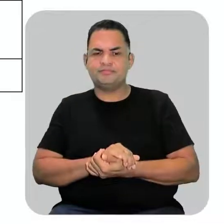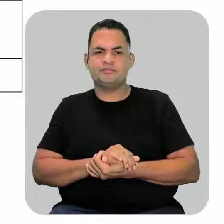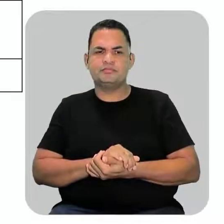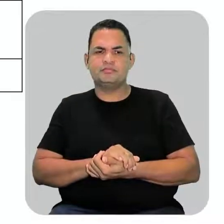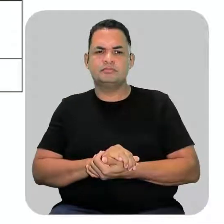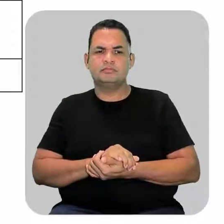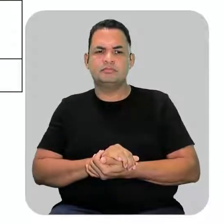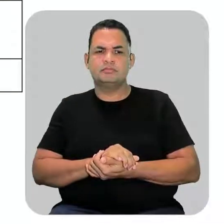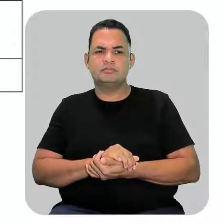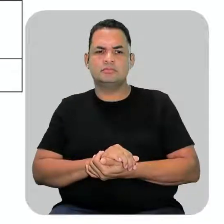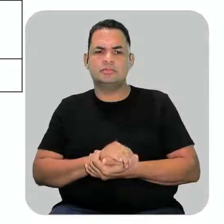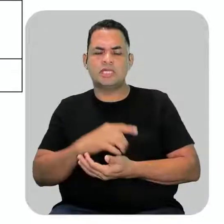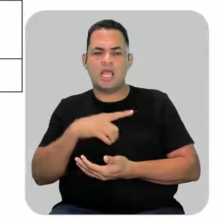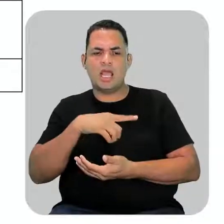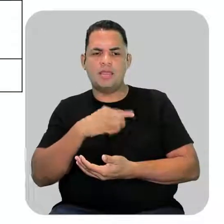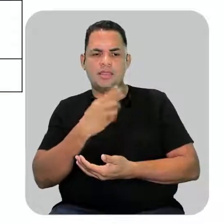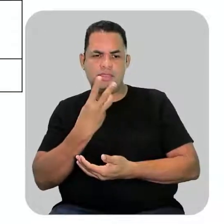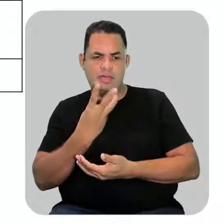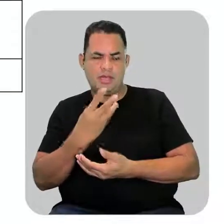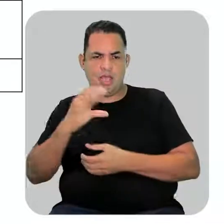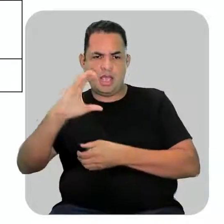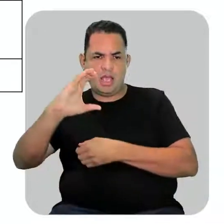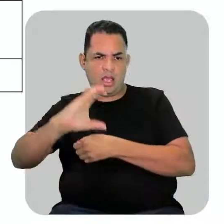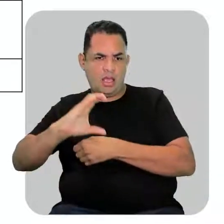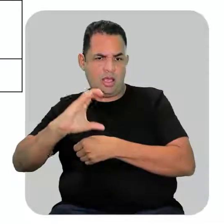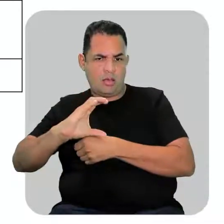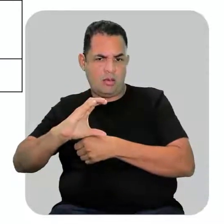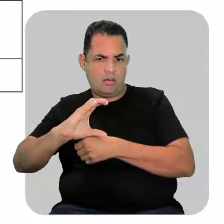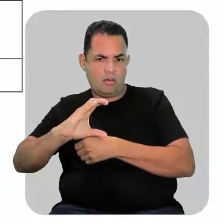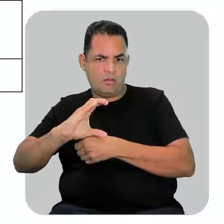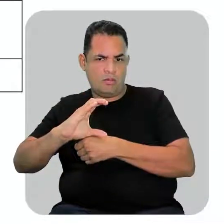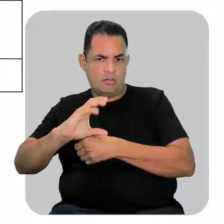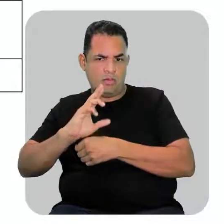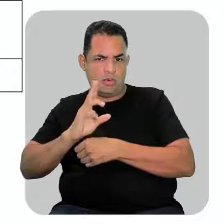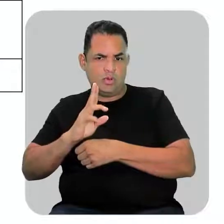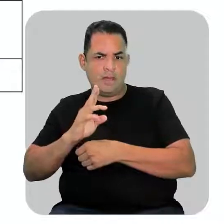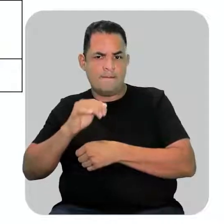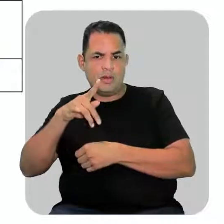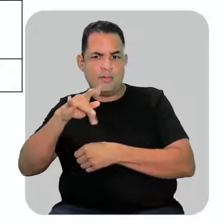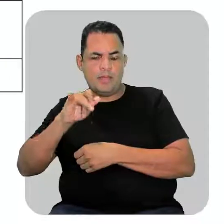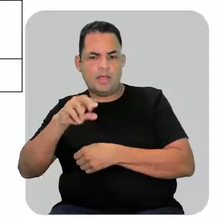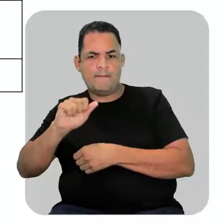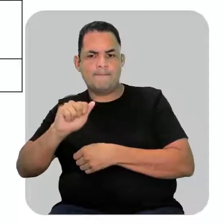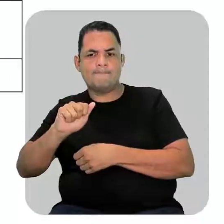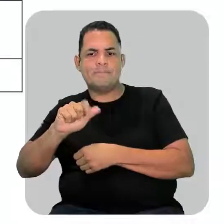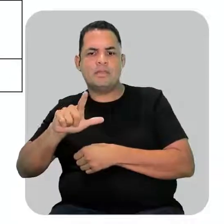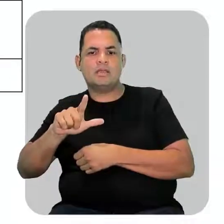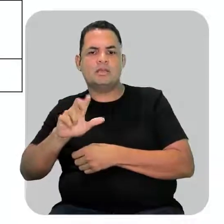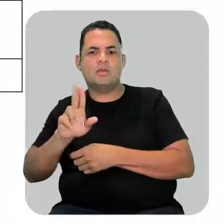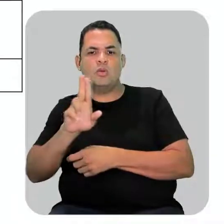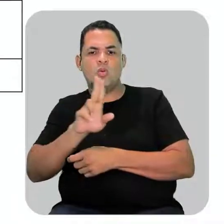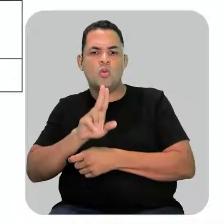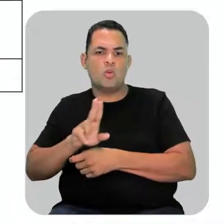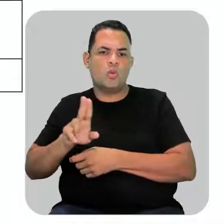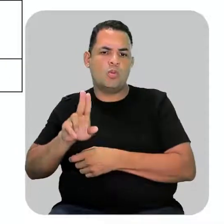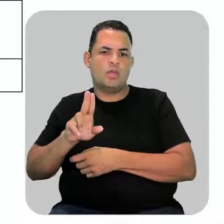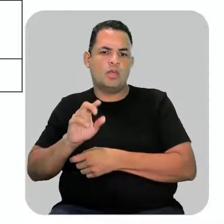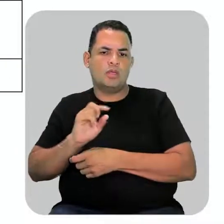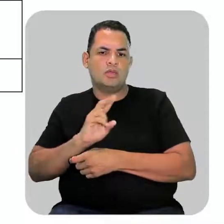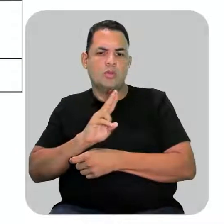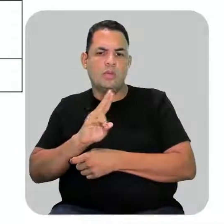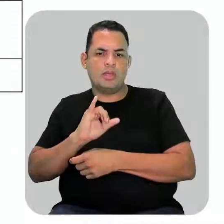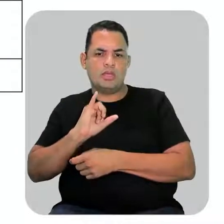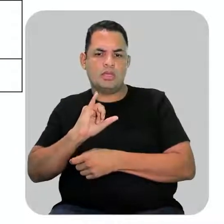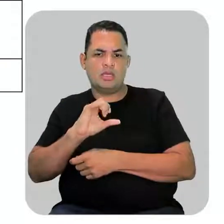como ele tem três carbonos, eu vou continuar com um propil. Só que eu vou usar o nome